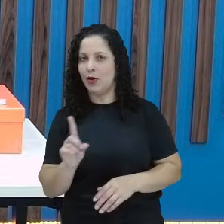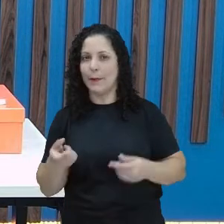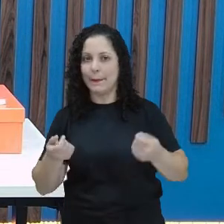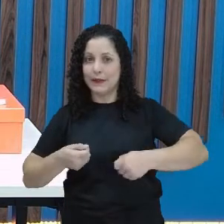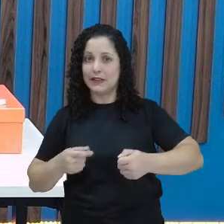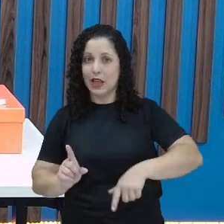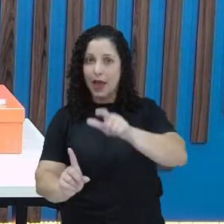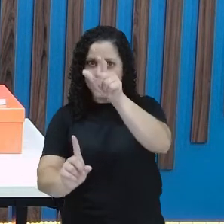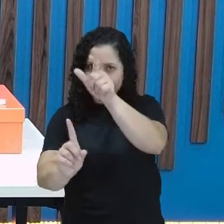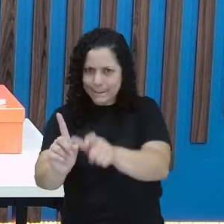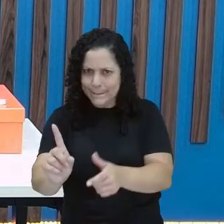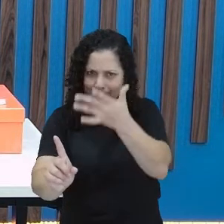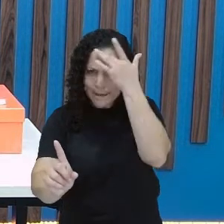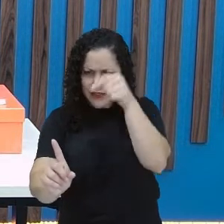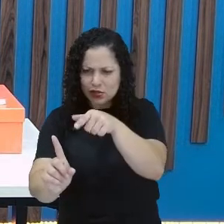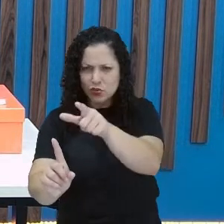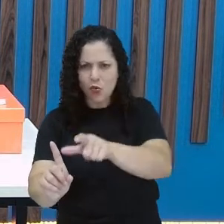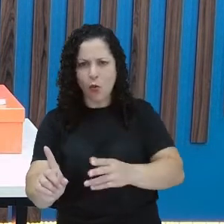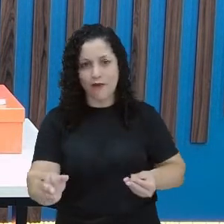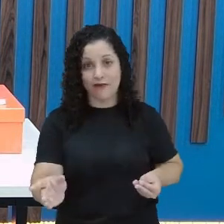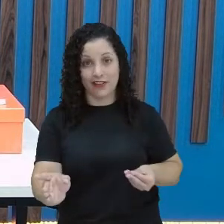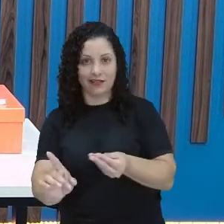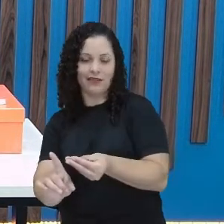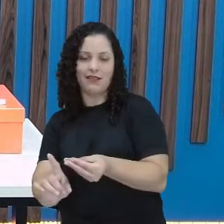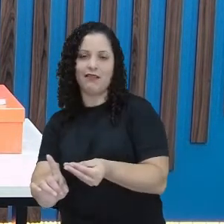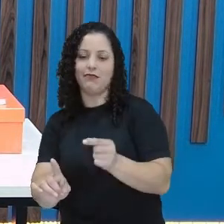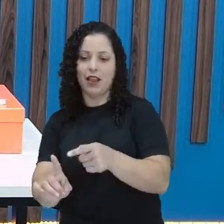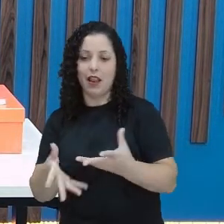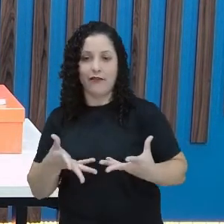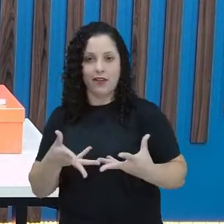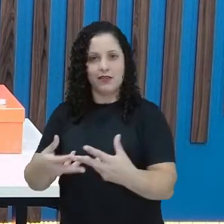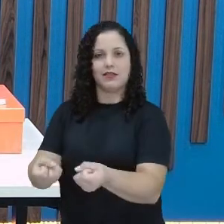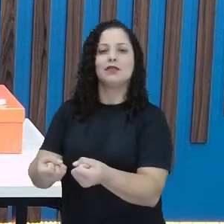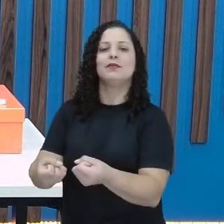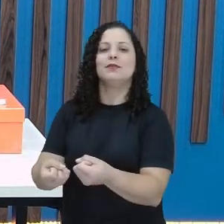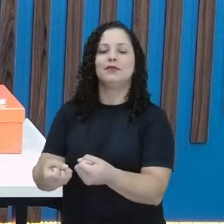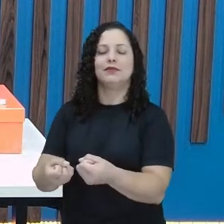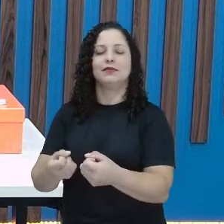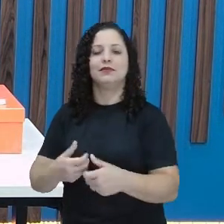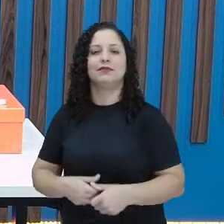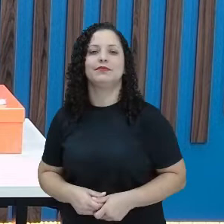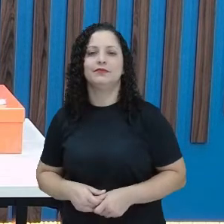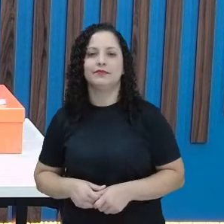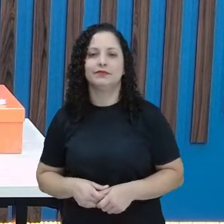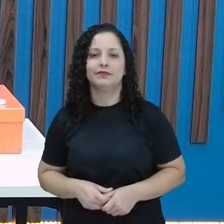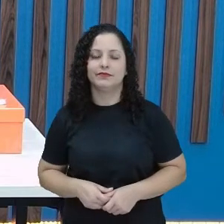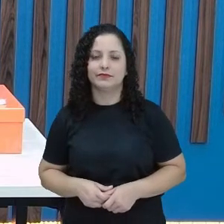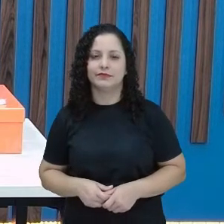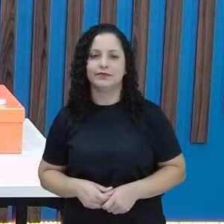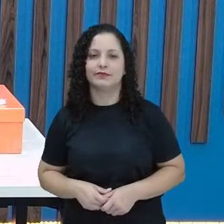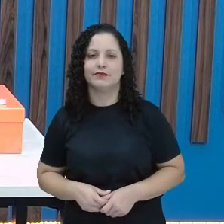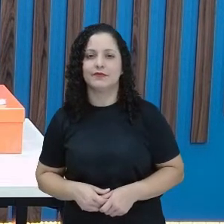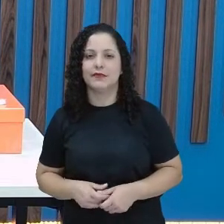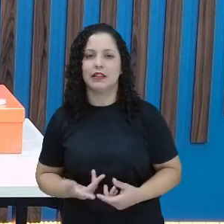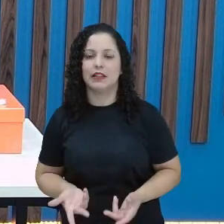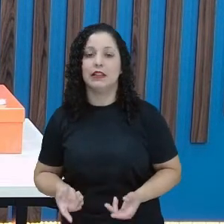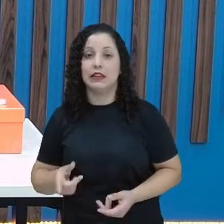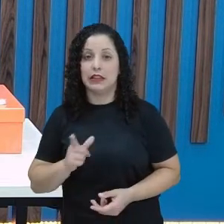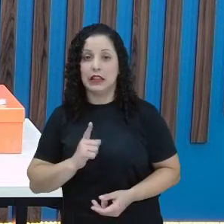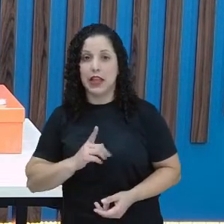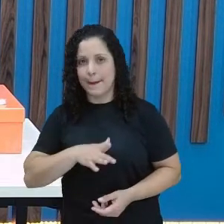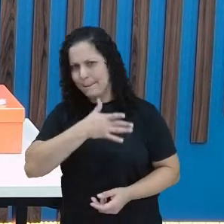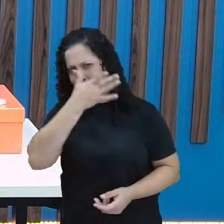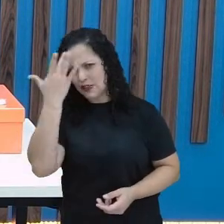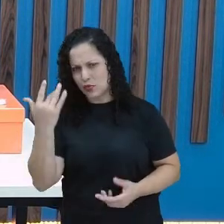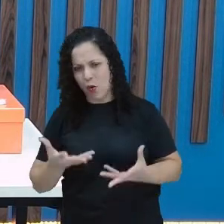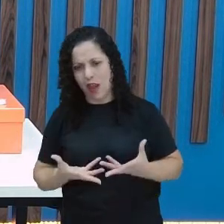para recebê-lo, não é? Então, quem recebe o bilhete, tá? A gente diz que é o destinatário, é